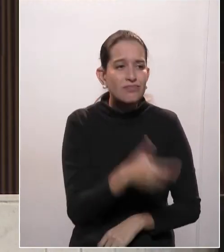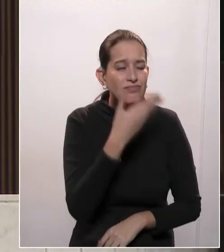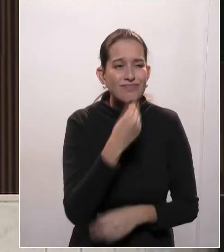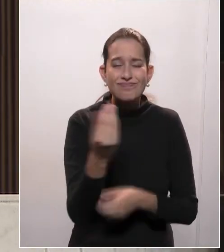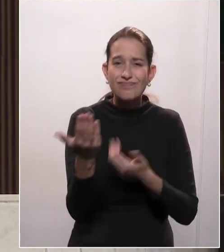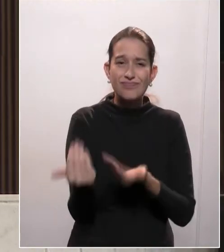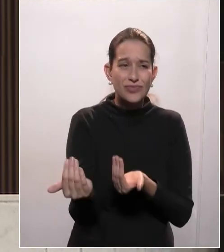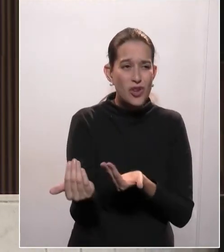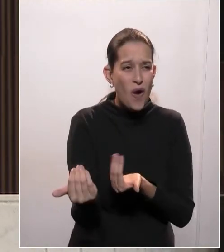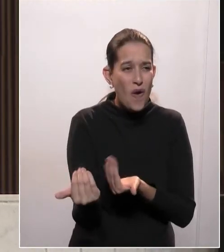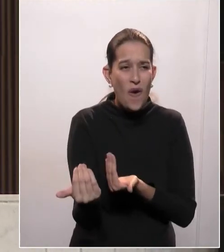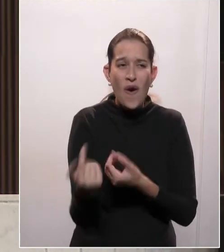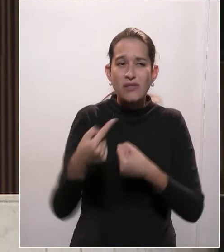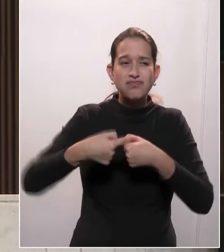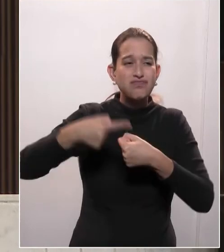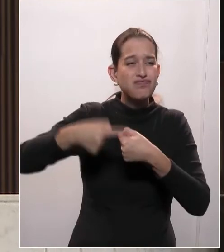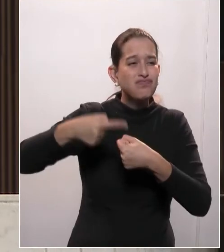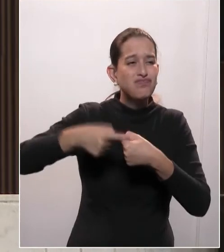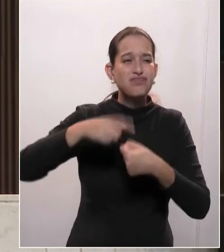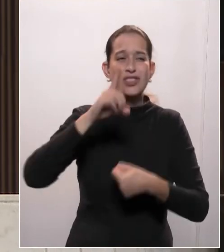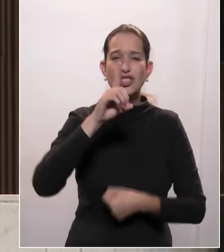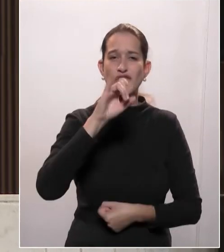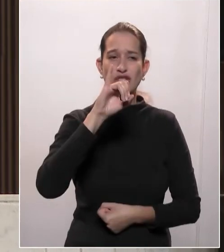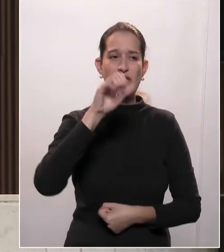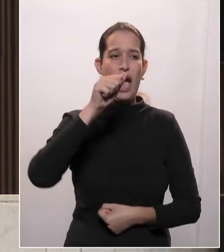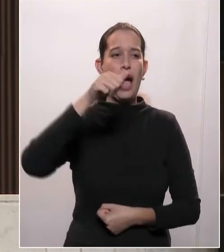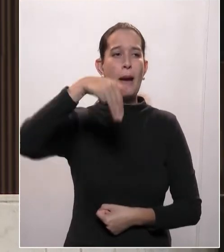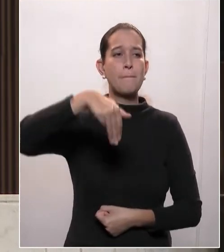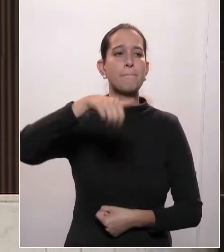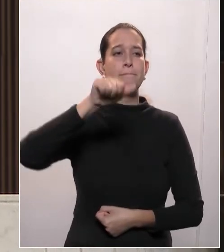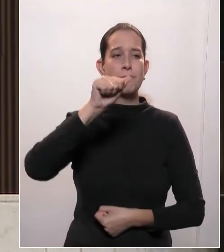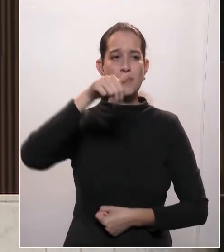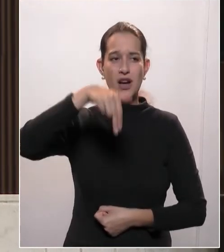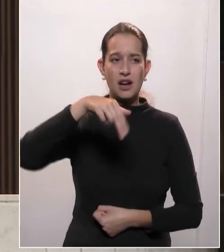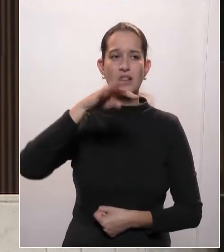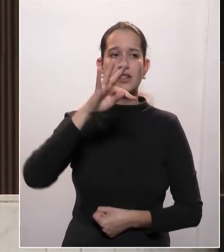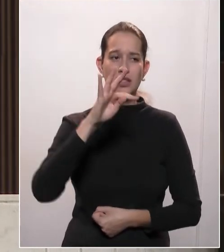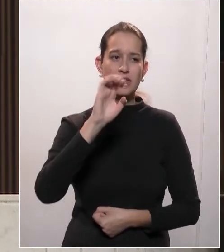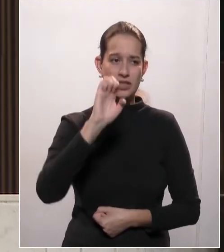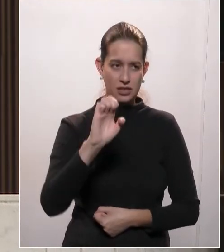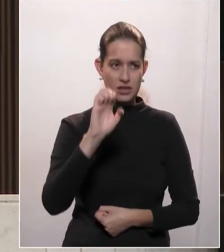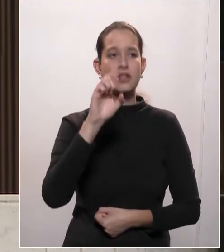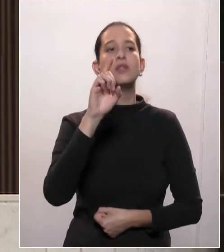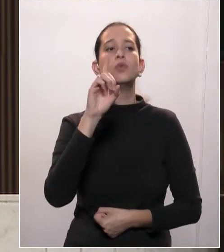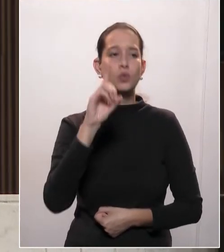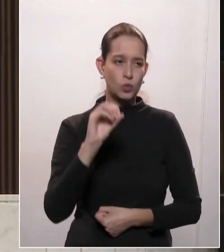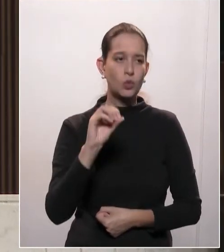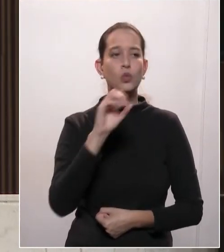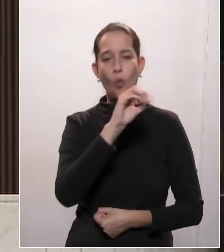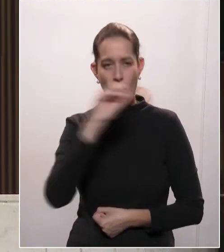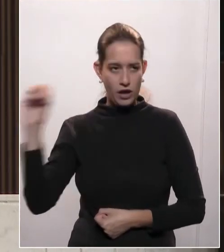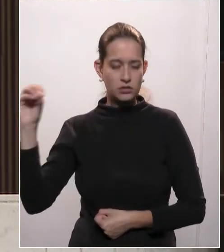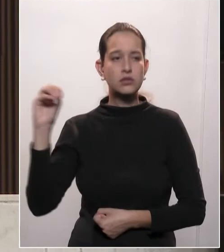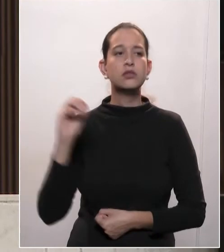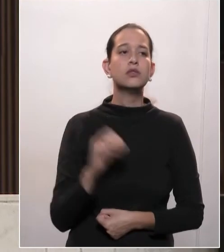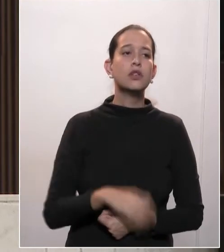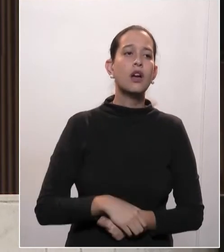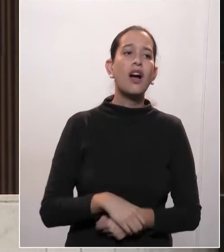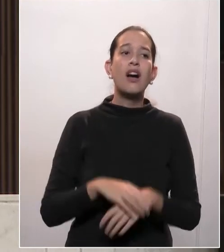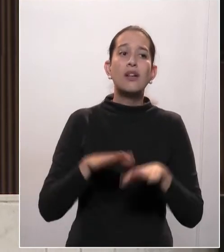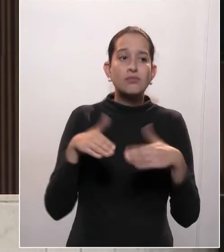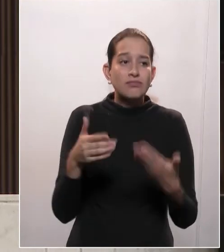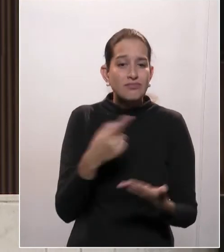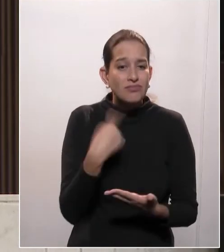diamante do oeste. Então, nós solicitamos ao secretário de Segurança Pública que tome todas as